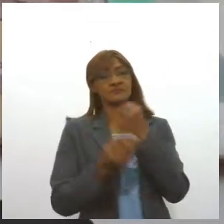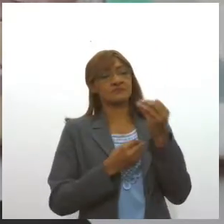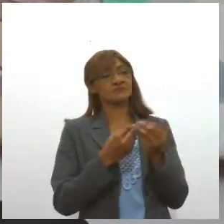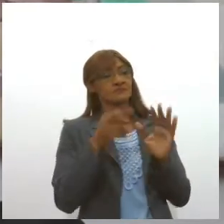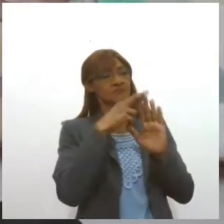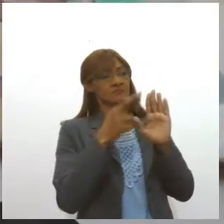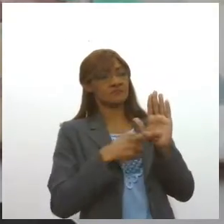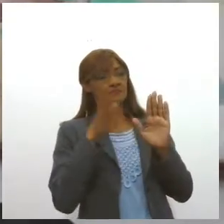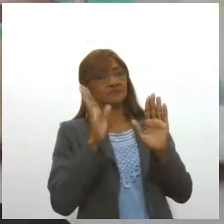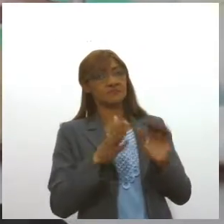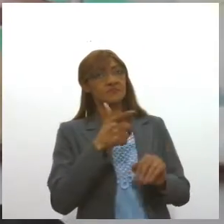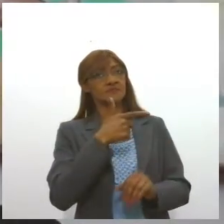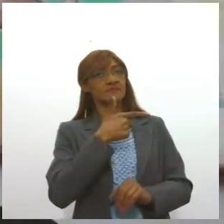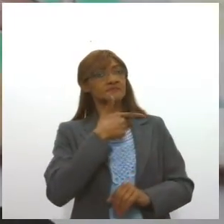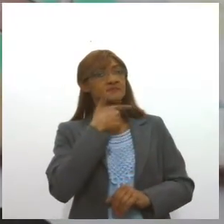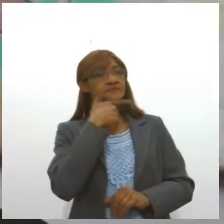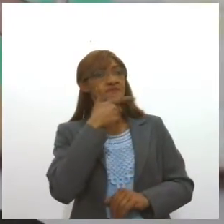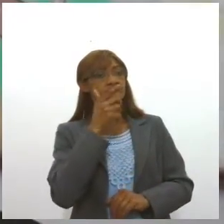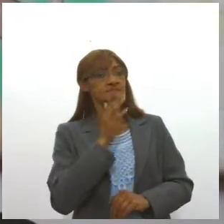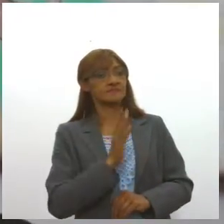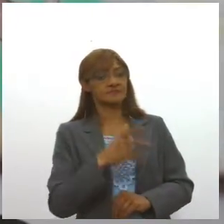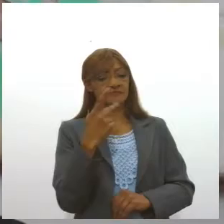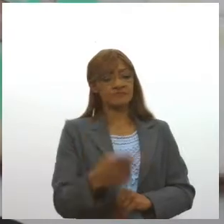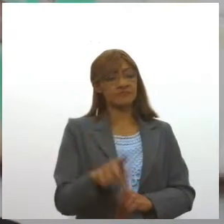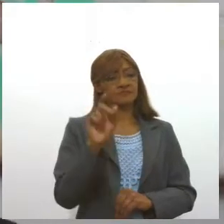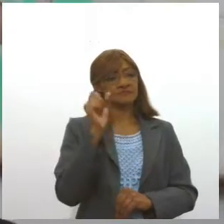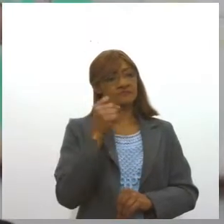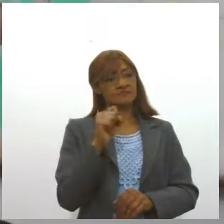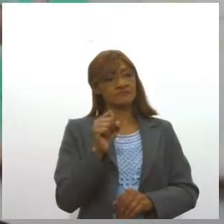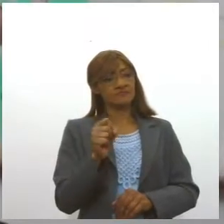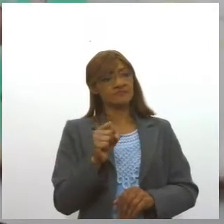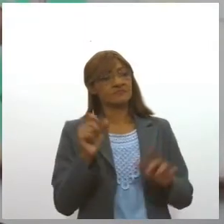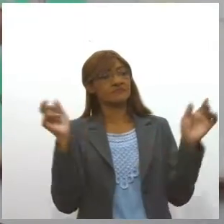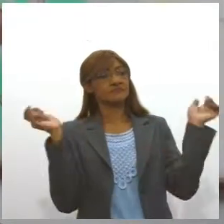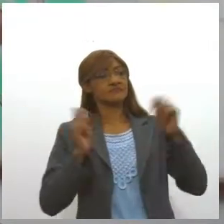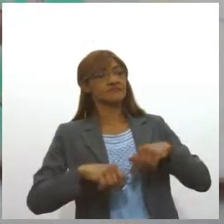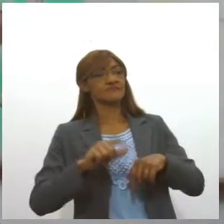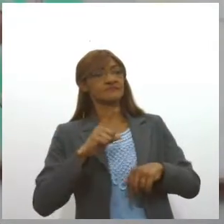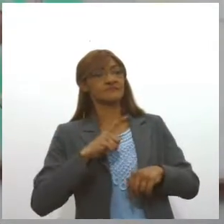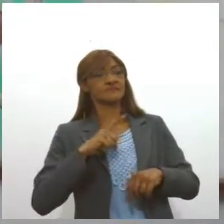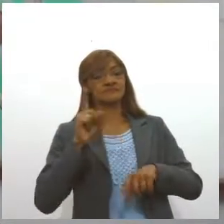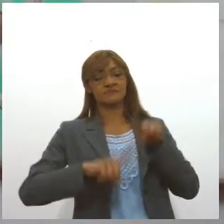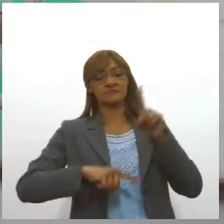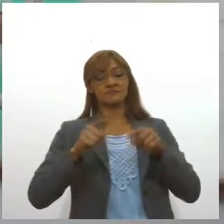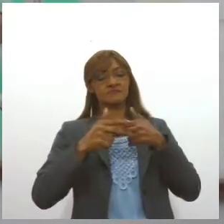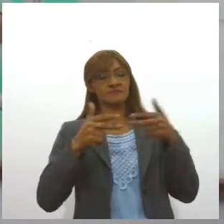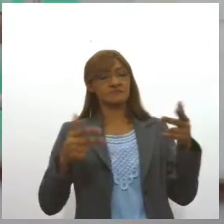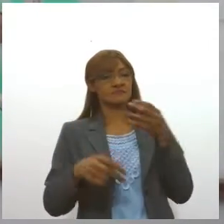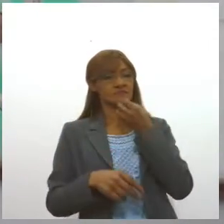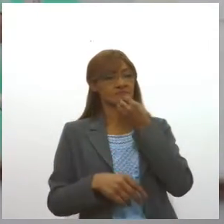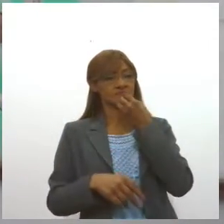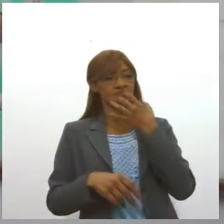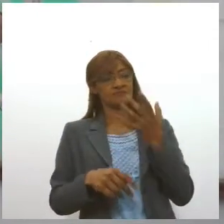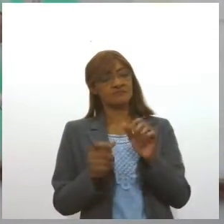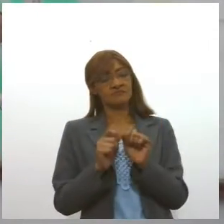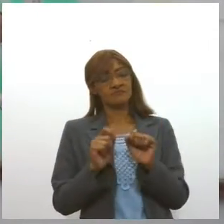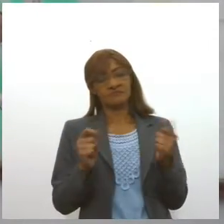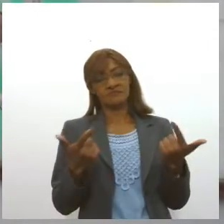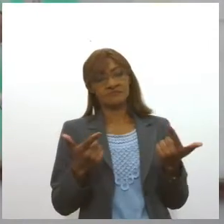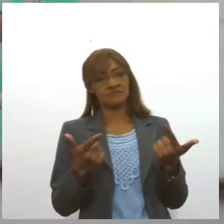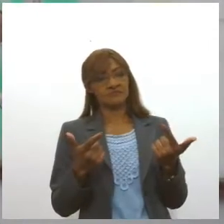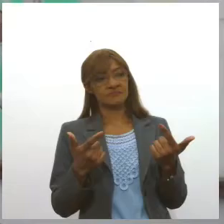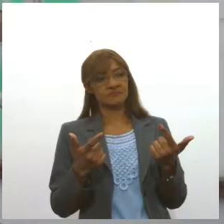queijarias que funcionam em Sergipe, para que haja um produto de boa qualidade e, lógico, um produto que é